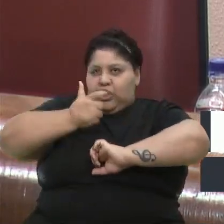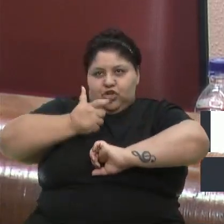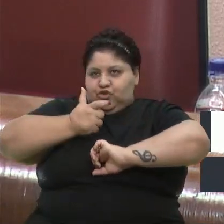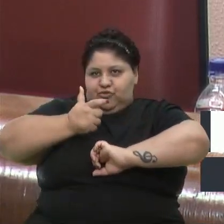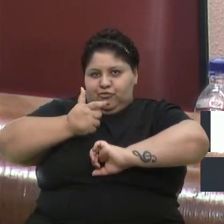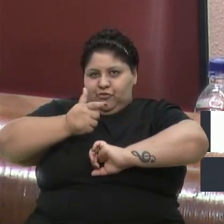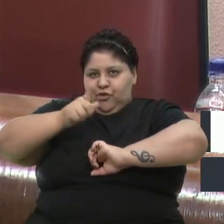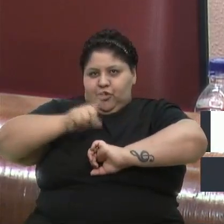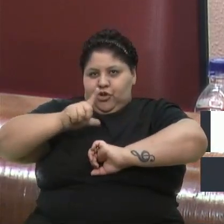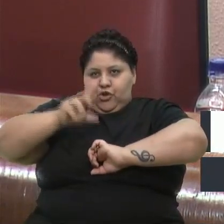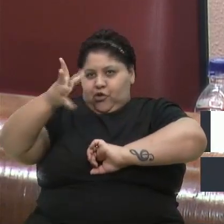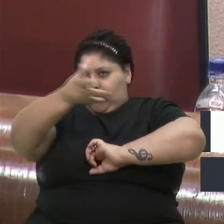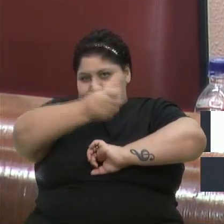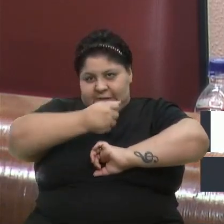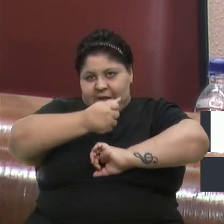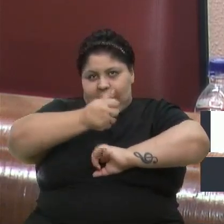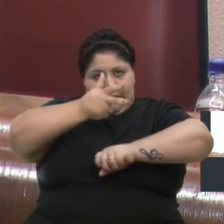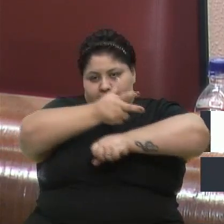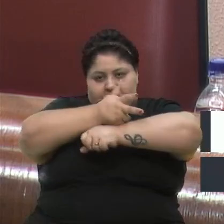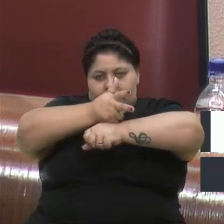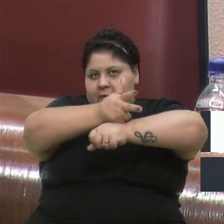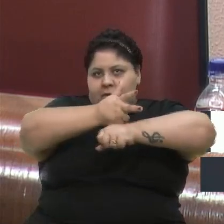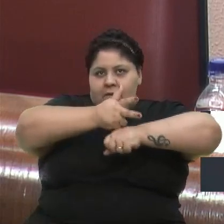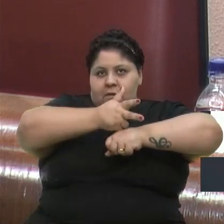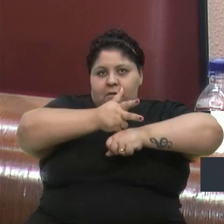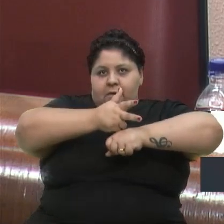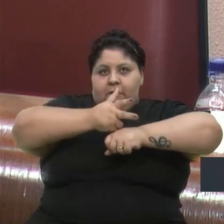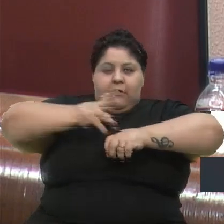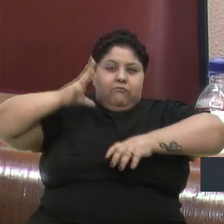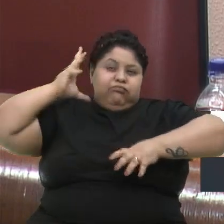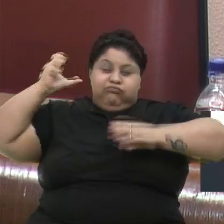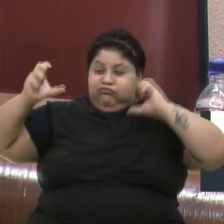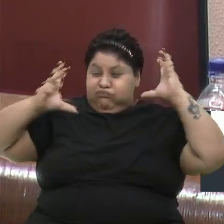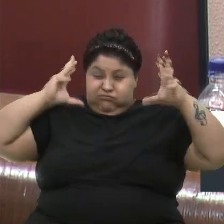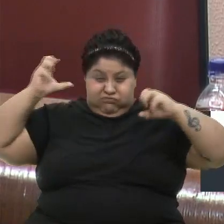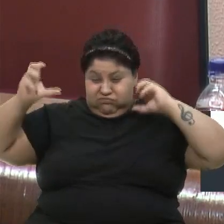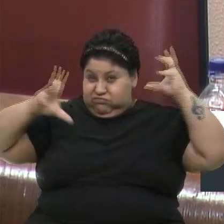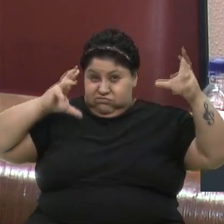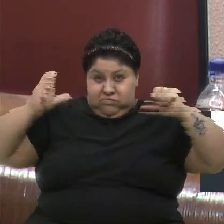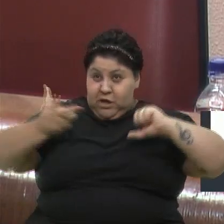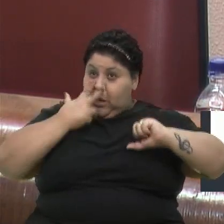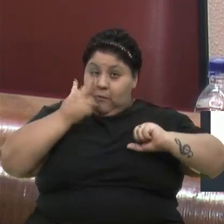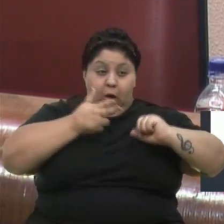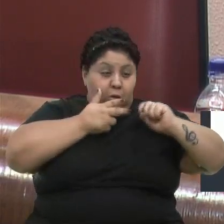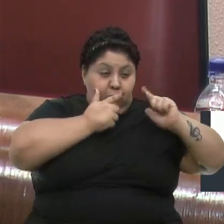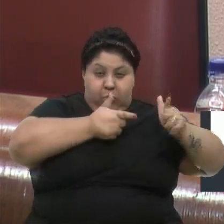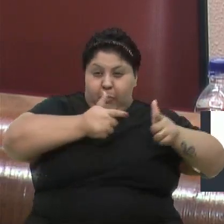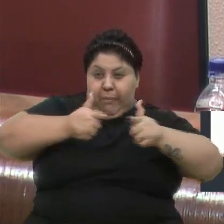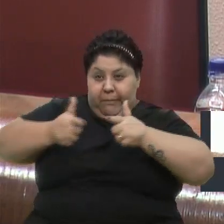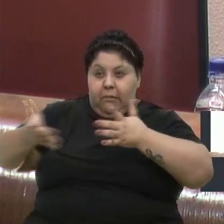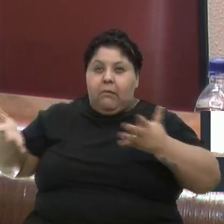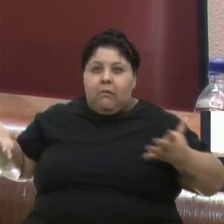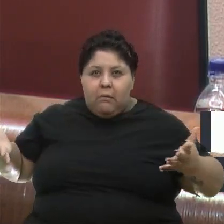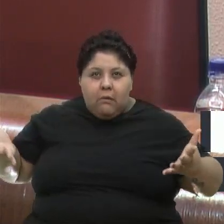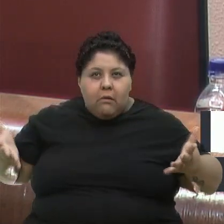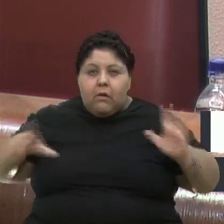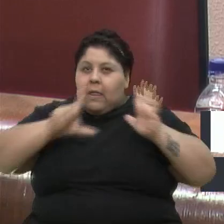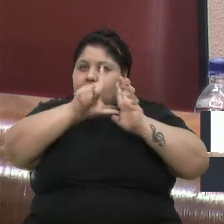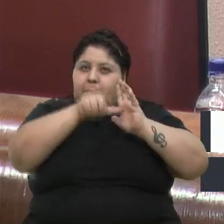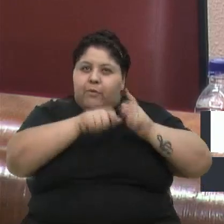divulgar aqui, né? A barulheira parecia uma metralhadora, né? E aí, quando faz a operação,